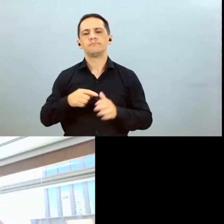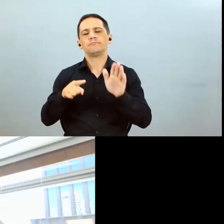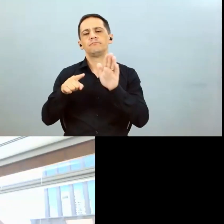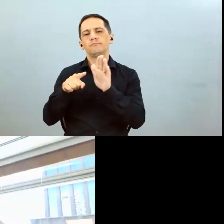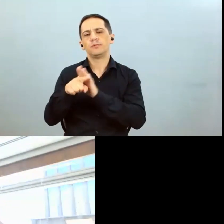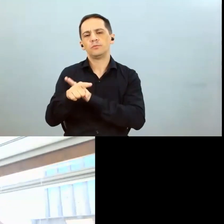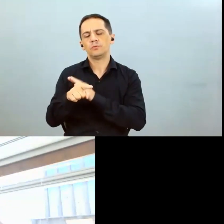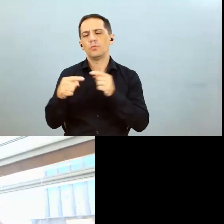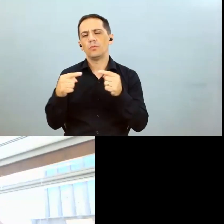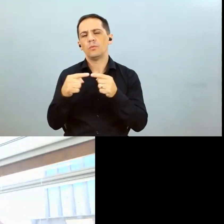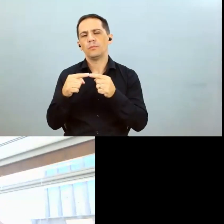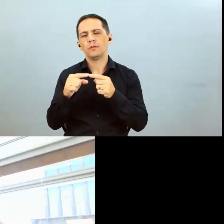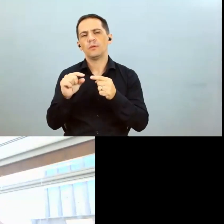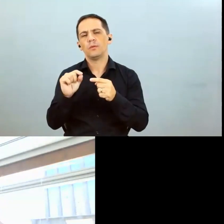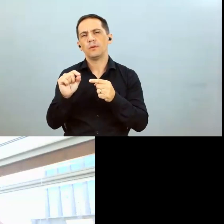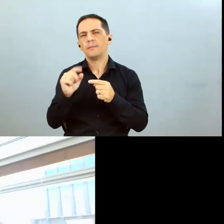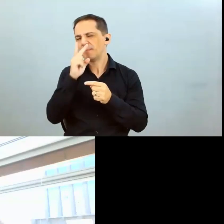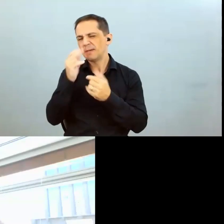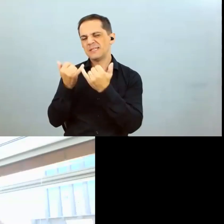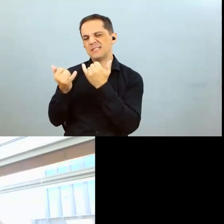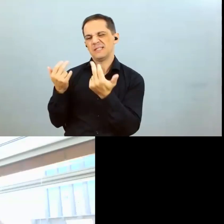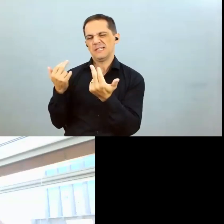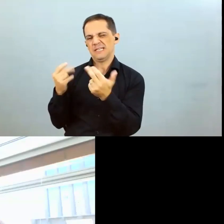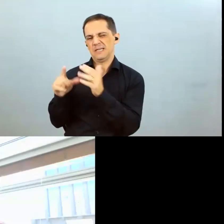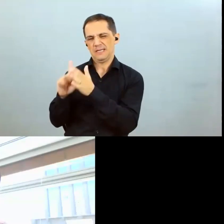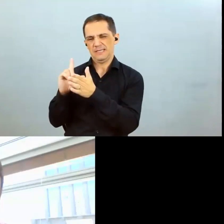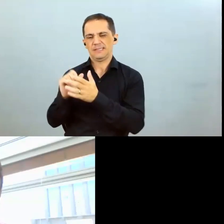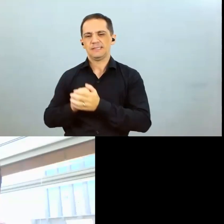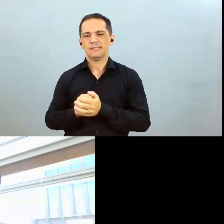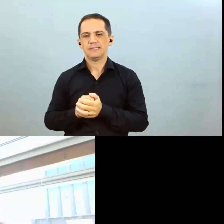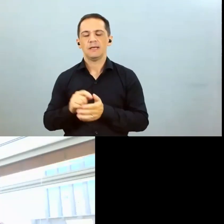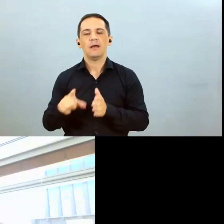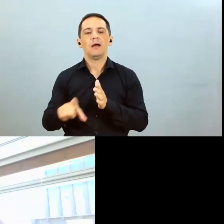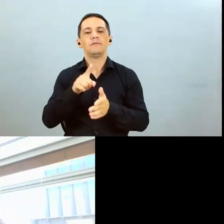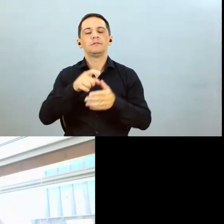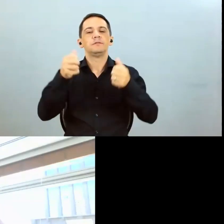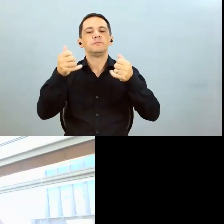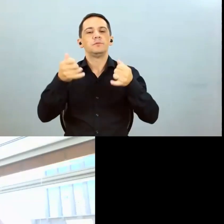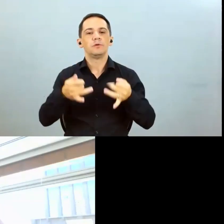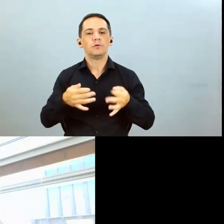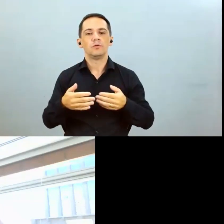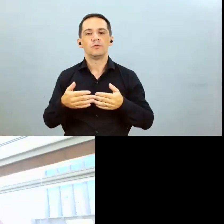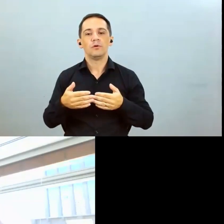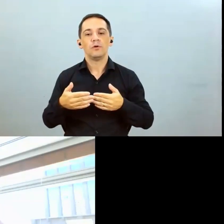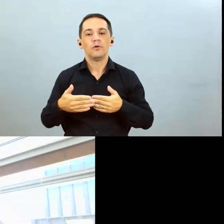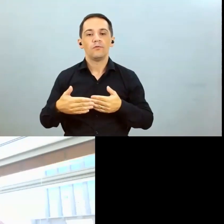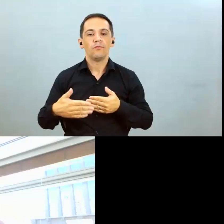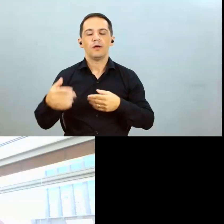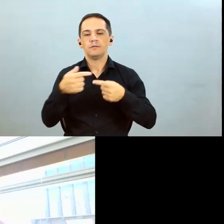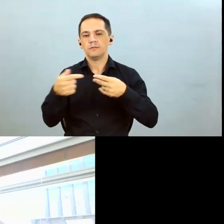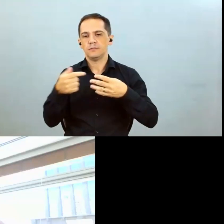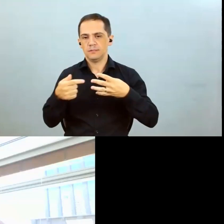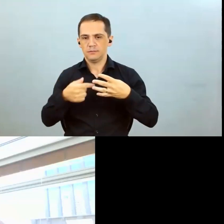em relação às perguntas anteriores. Vocês comentaram agora que vocês pretendem começar a fechar nas próximas semanas aqui